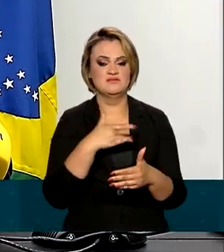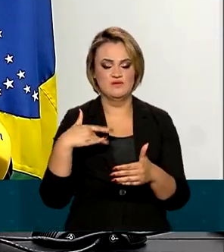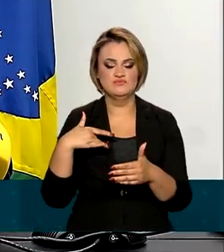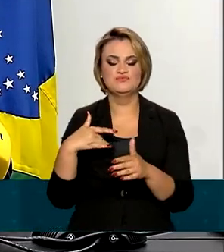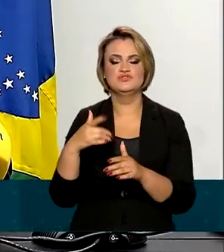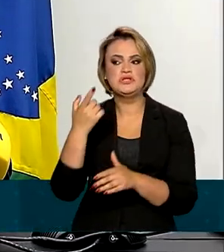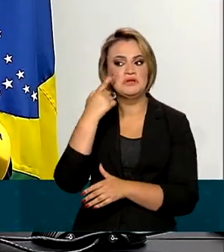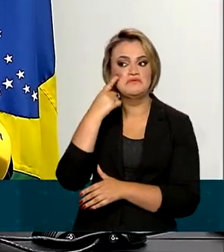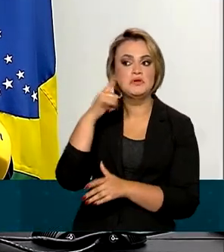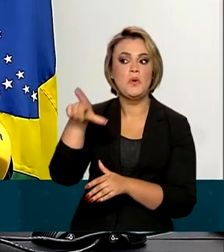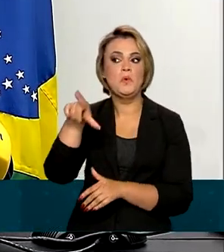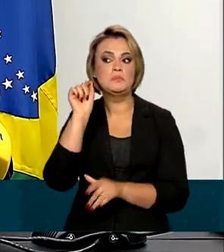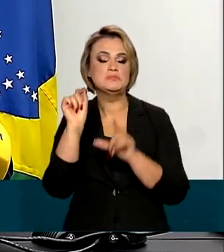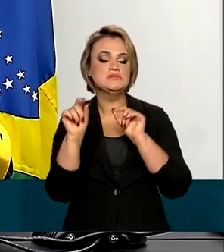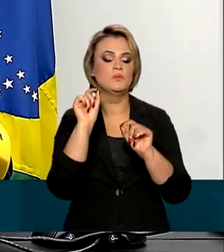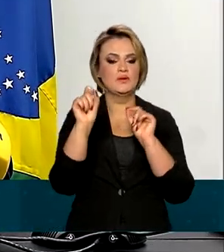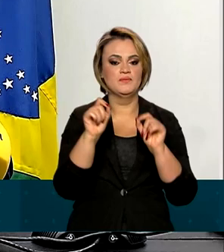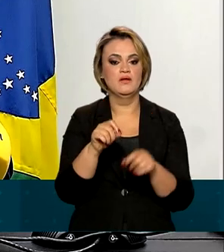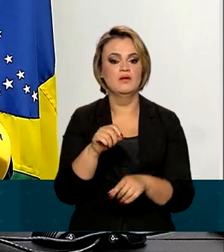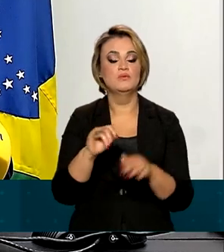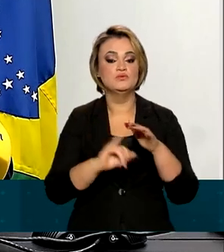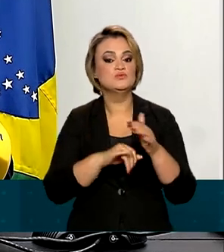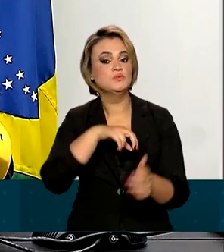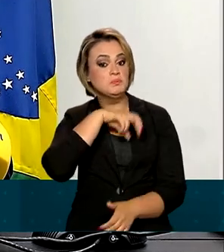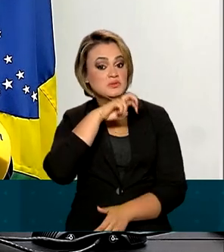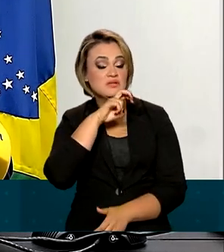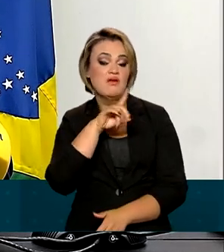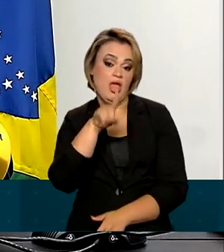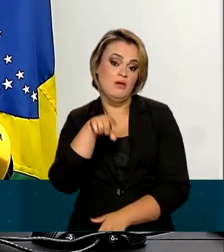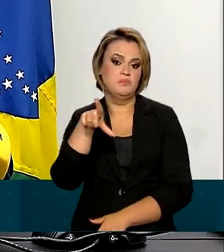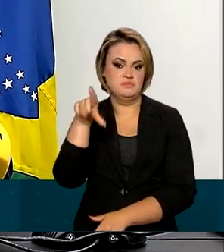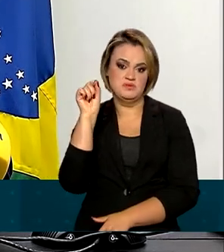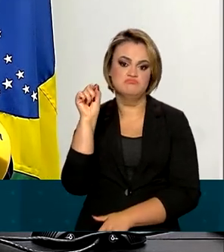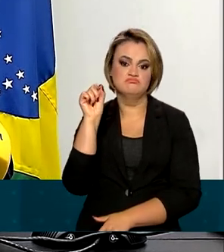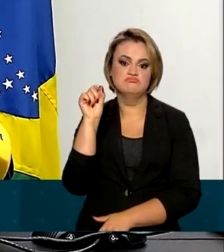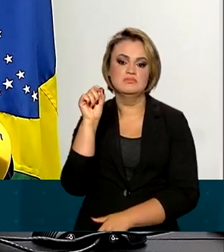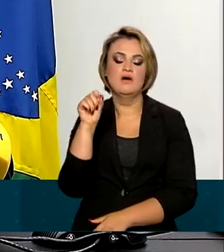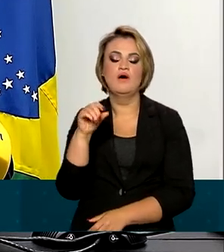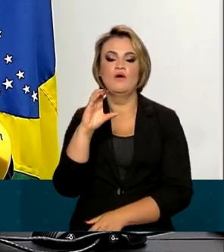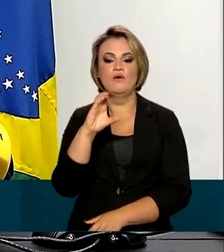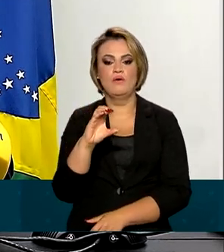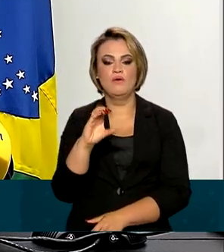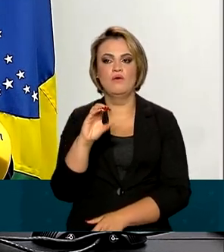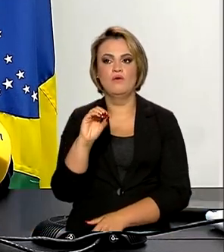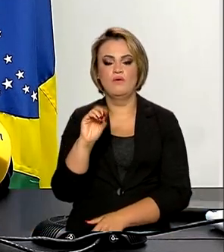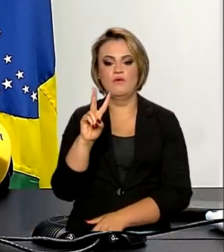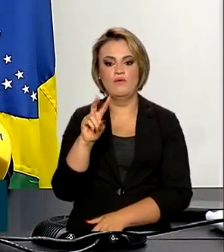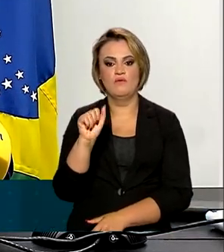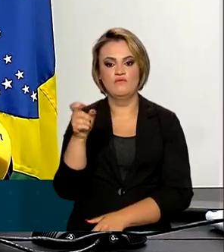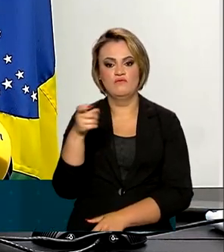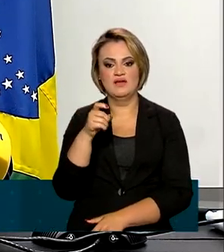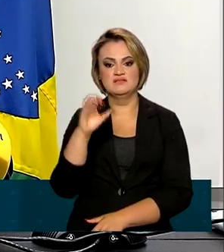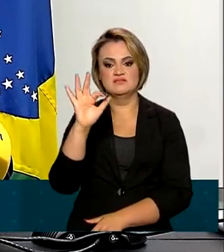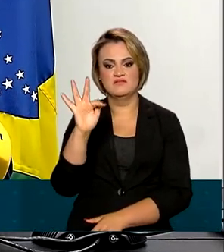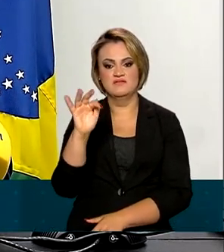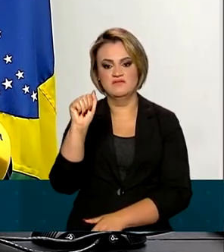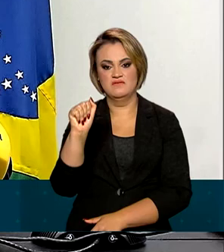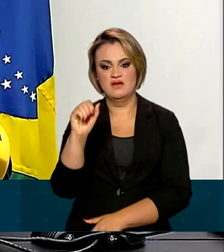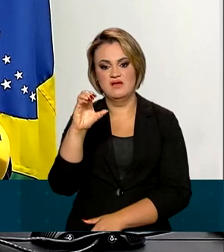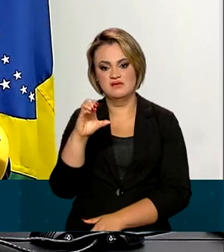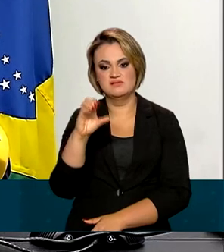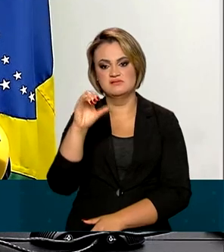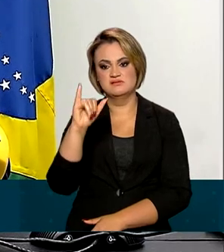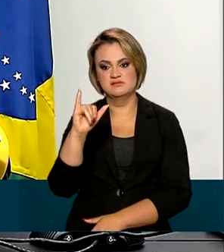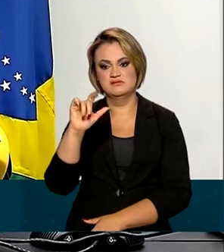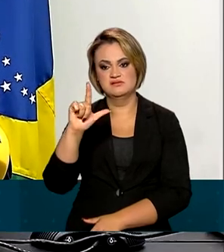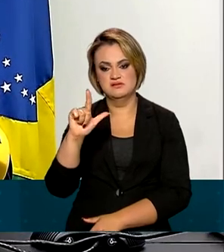algumas opções. O Butantan é uma opção. O consórcio COVAX Facility é uma outra opção. Então, a gente está avaliando